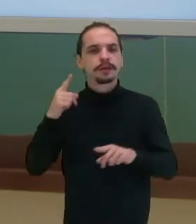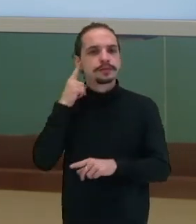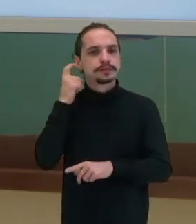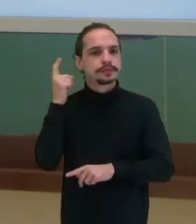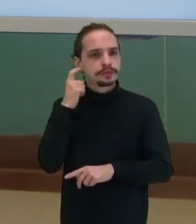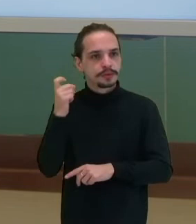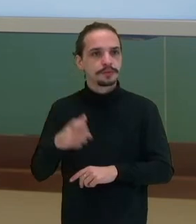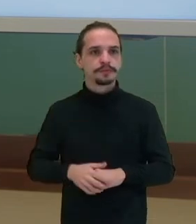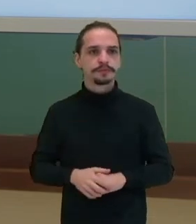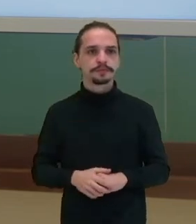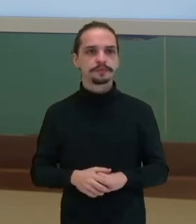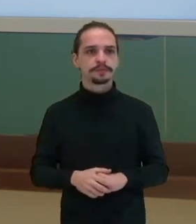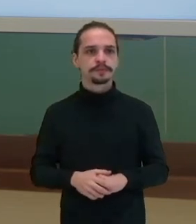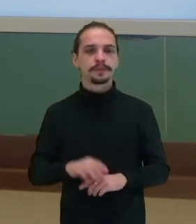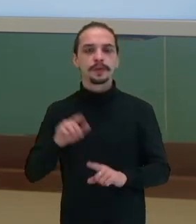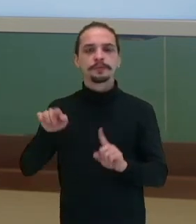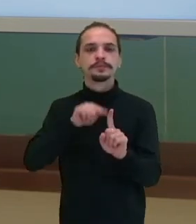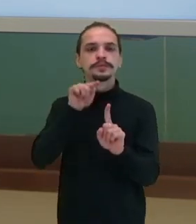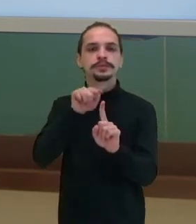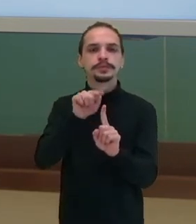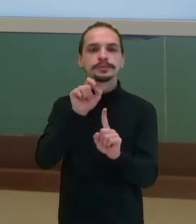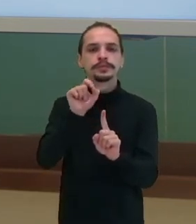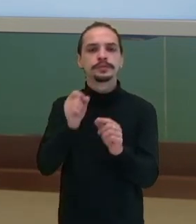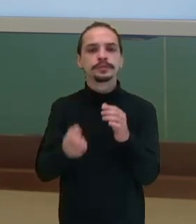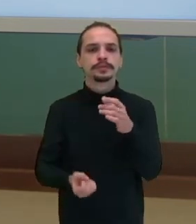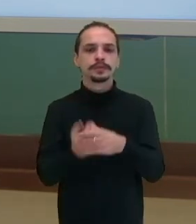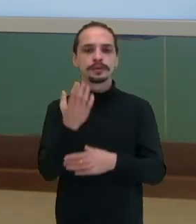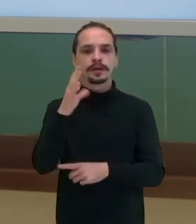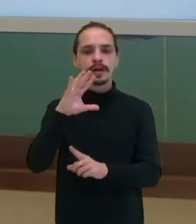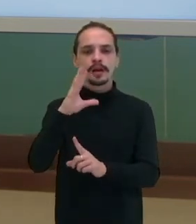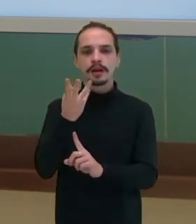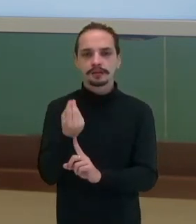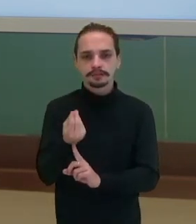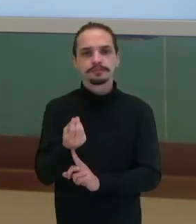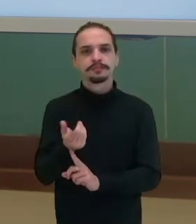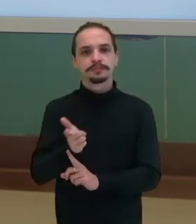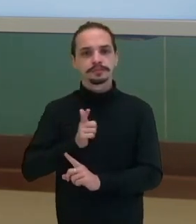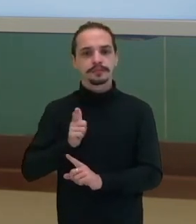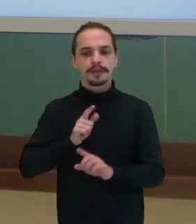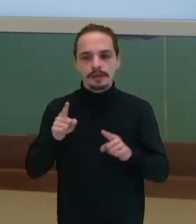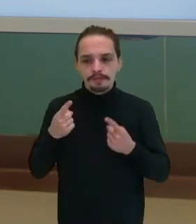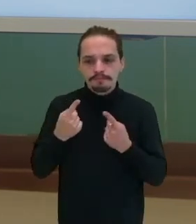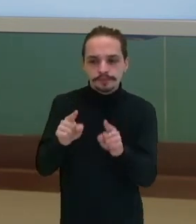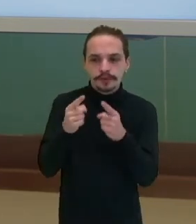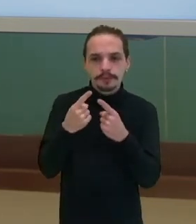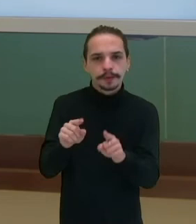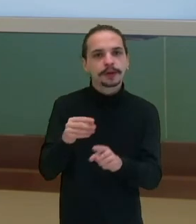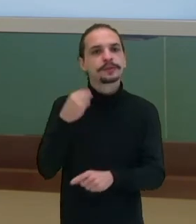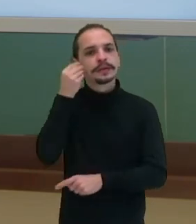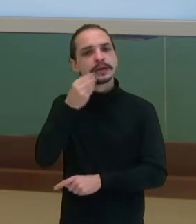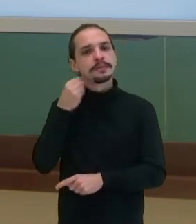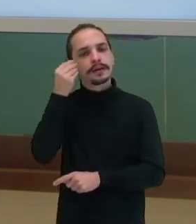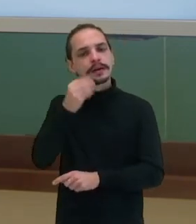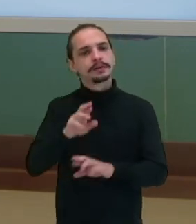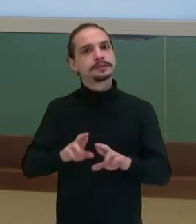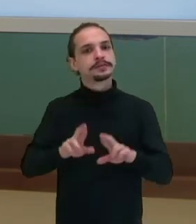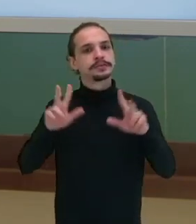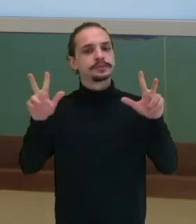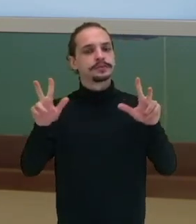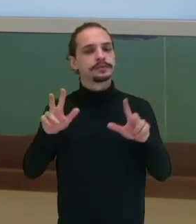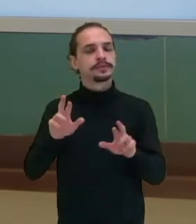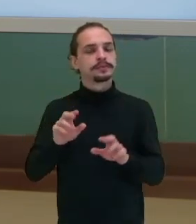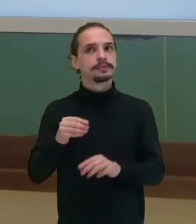como a professora falou, né? A intenção é criar o quê? Uma produção artística que provocasse experiências no público de uma forma diferente, né?